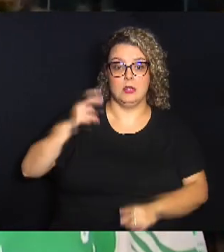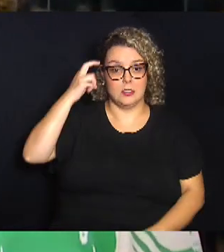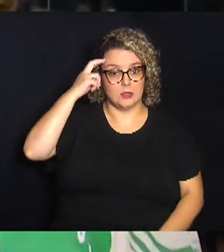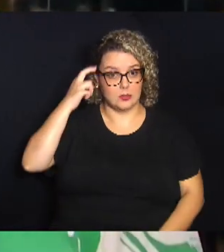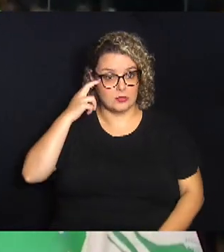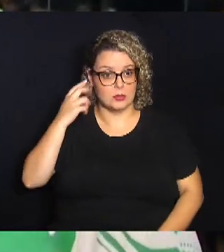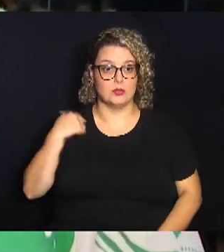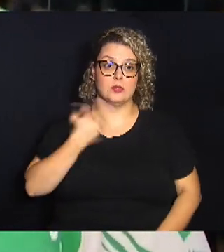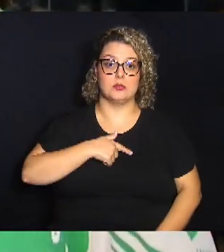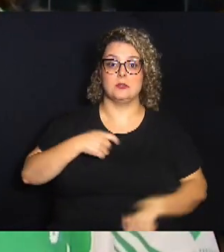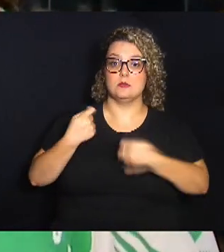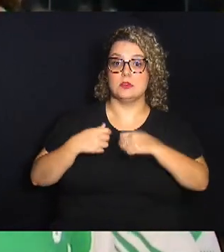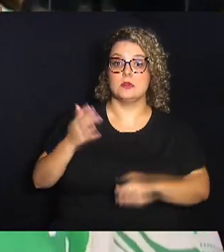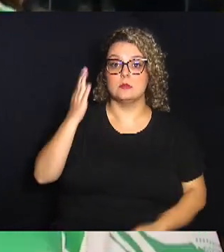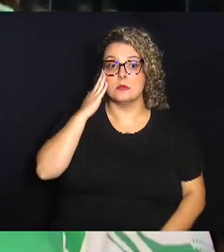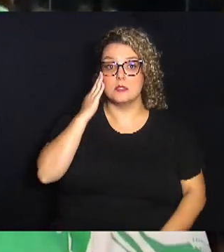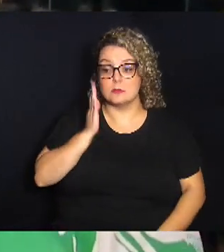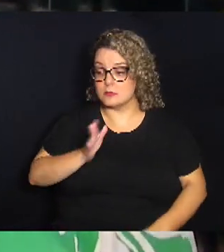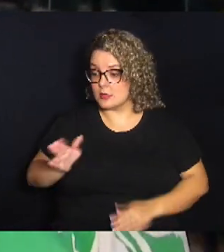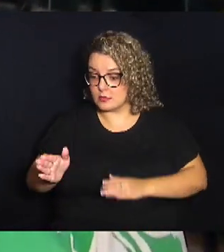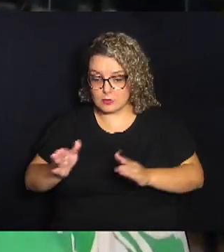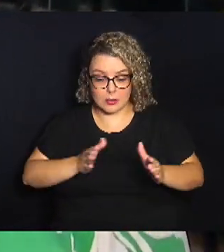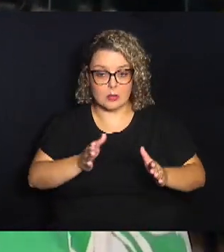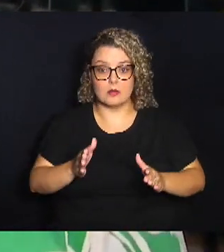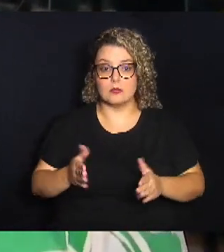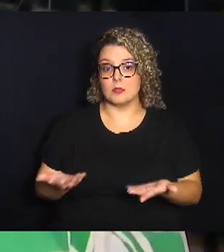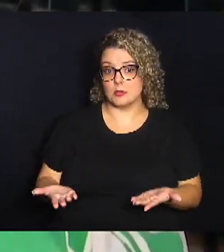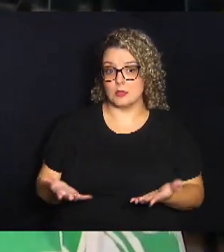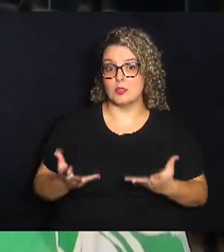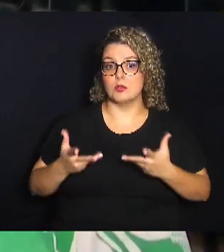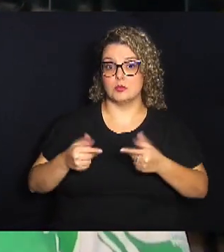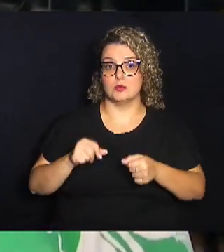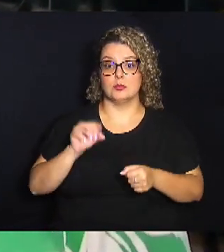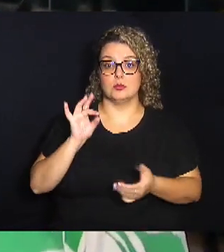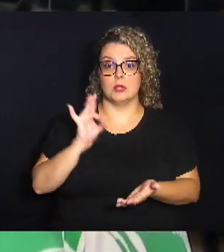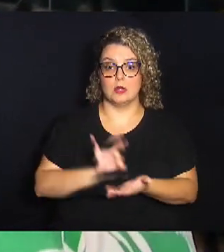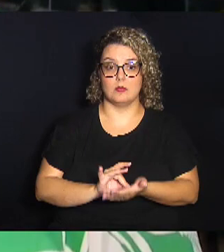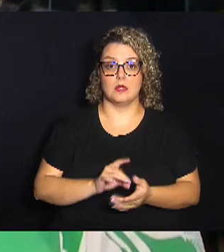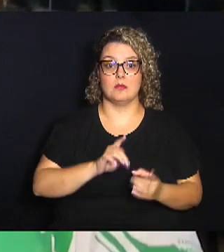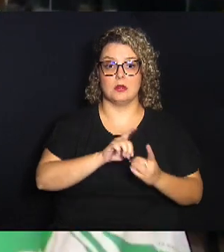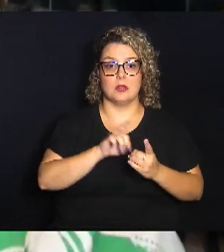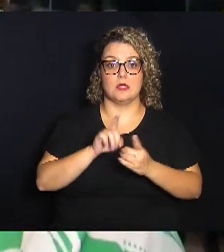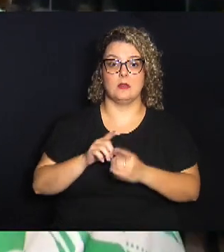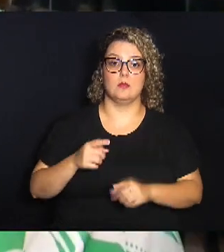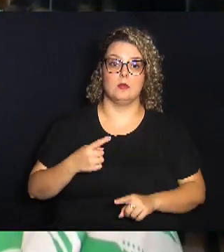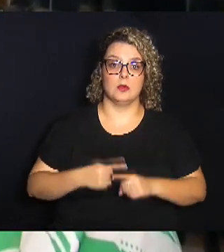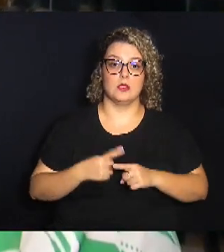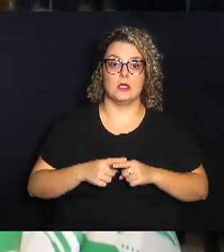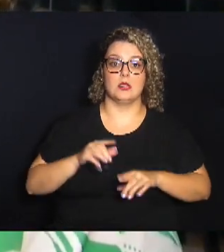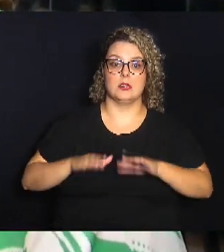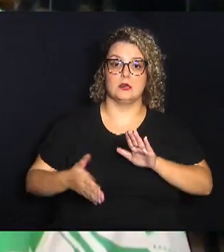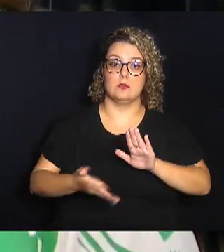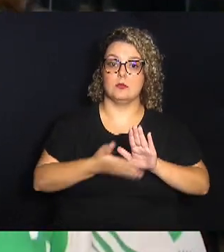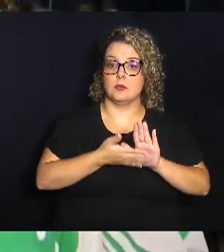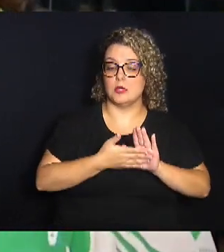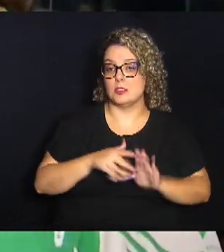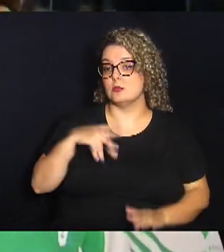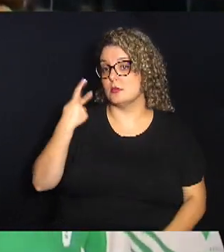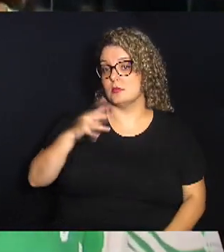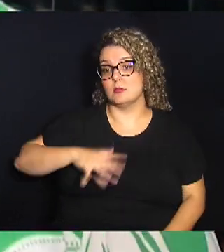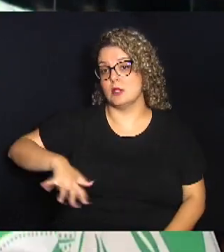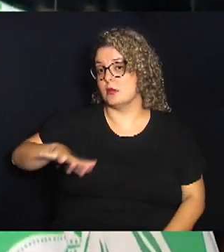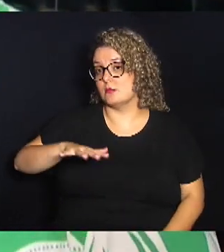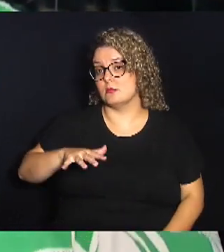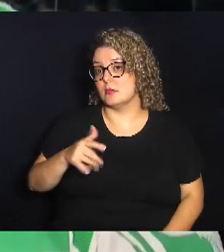nós precisamos saber até para direcionar aquilo que vai realmente atender, porque às vezes a gente propõe uma política pública em uma região e a